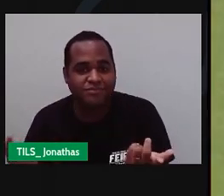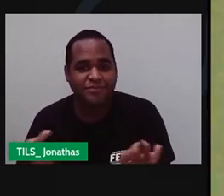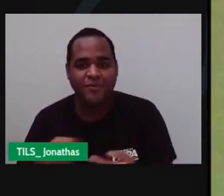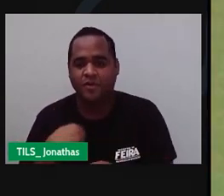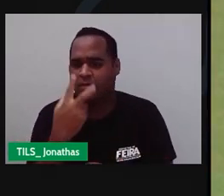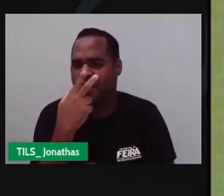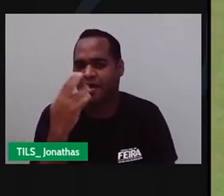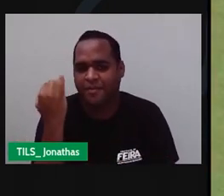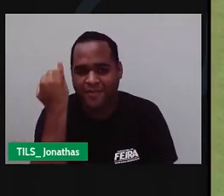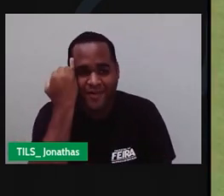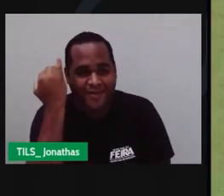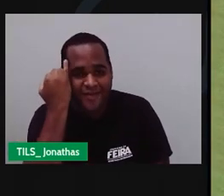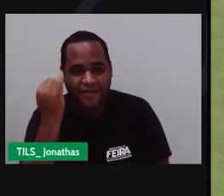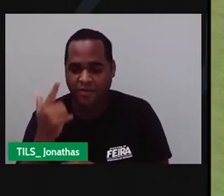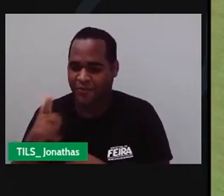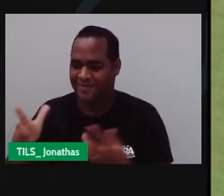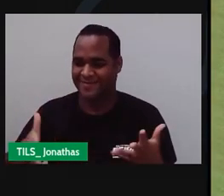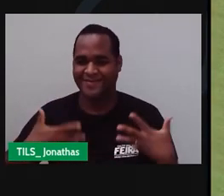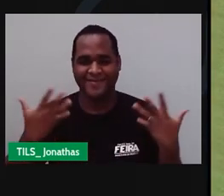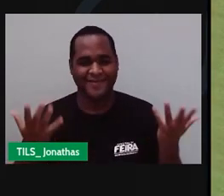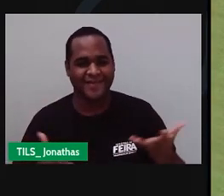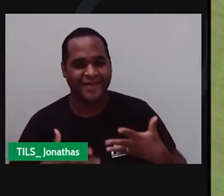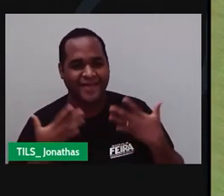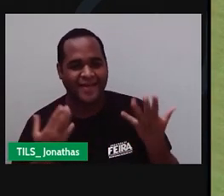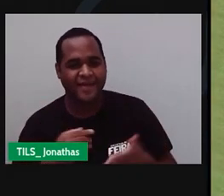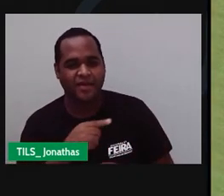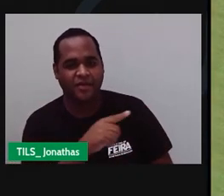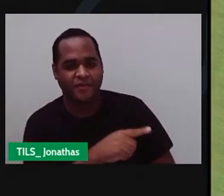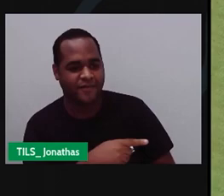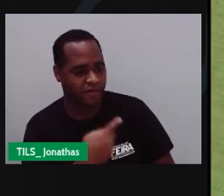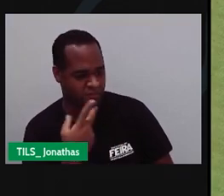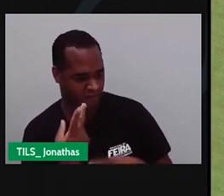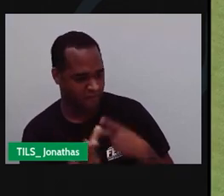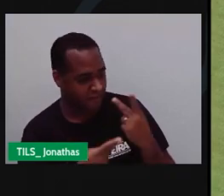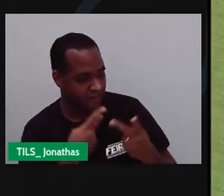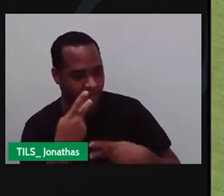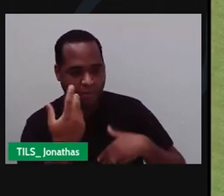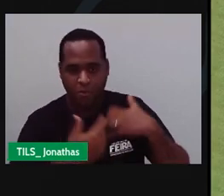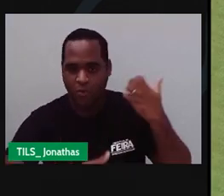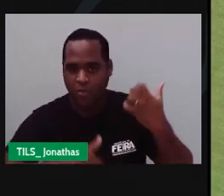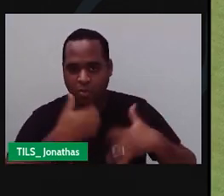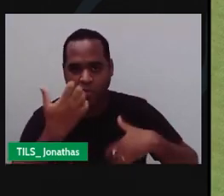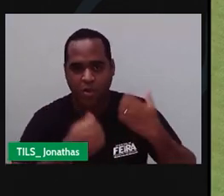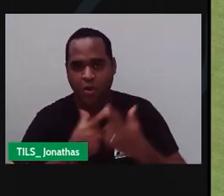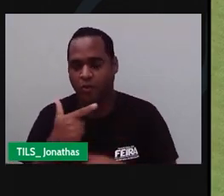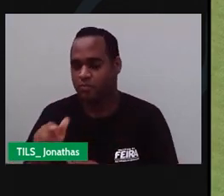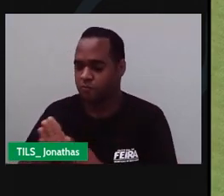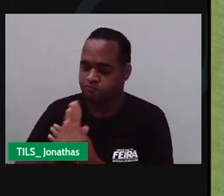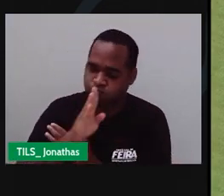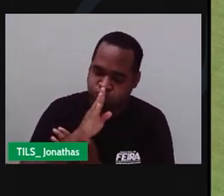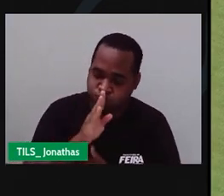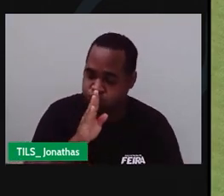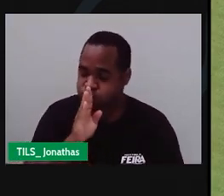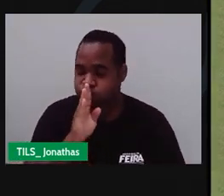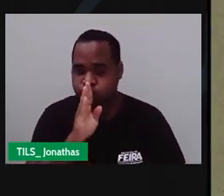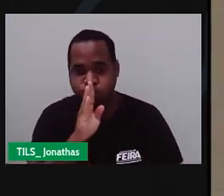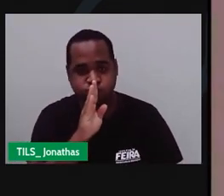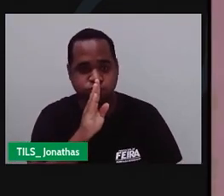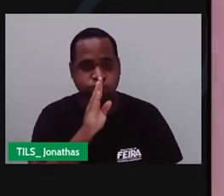é preguiçoso Outro é animado Um é falante Outro é calado